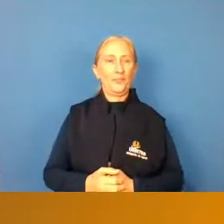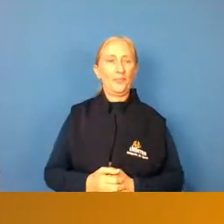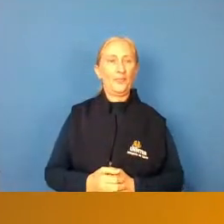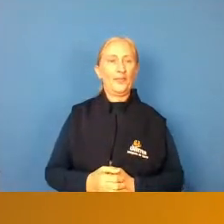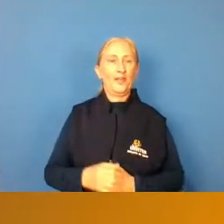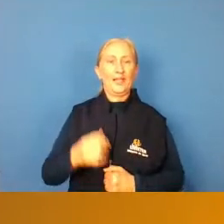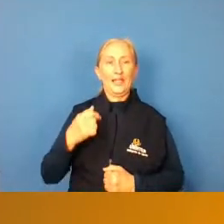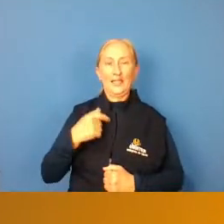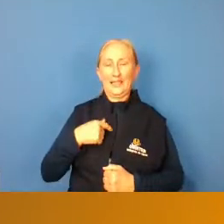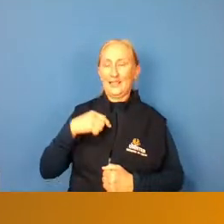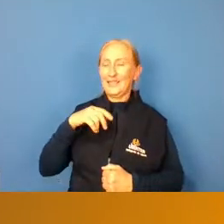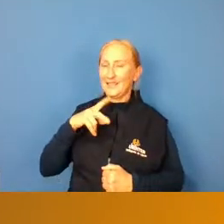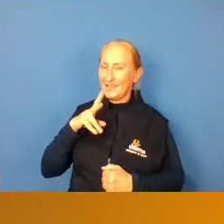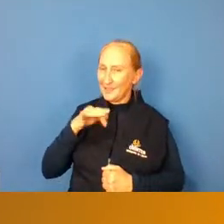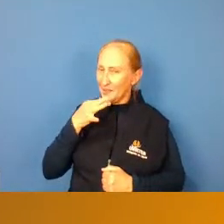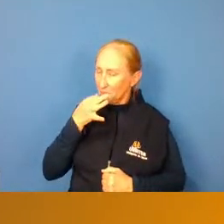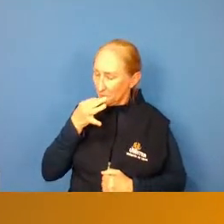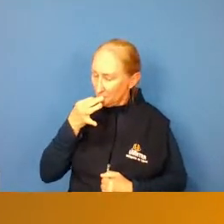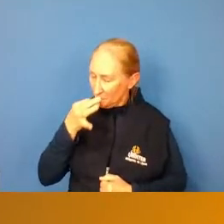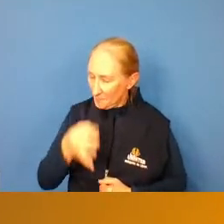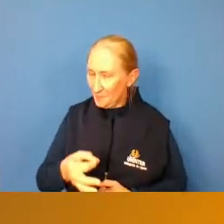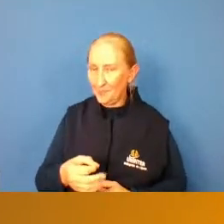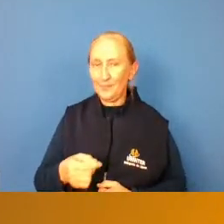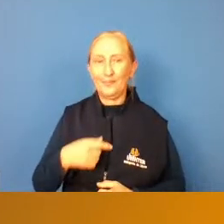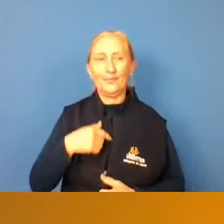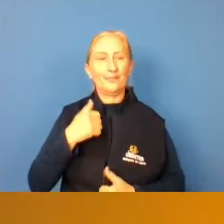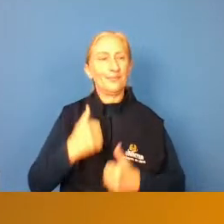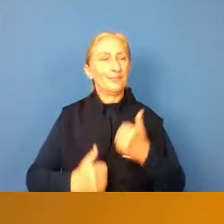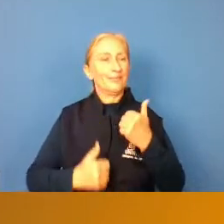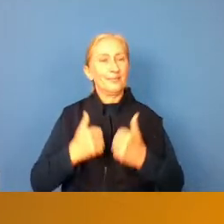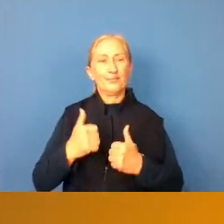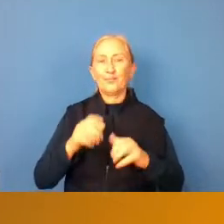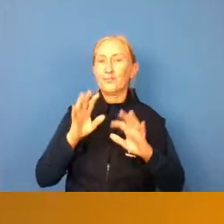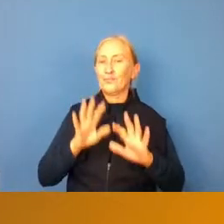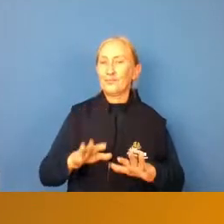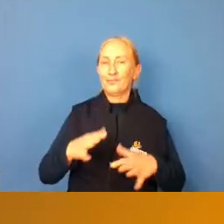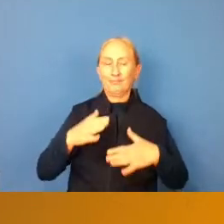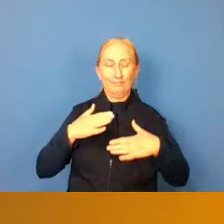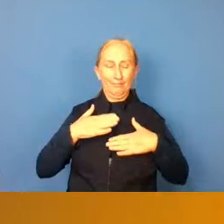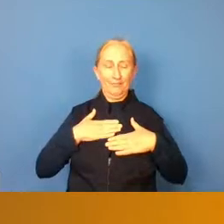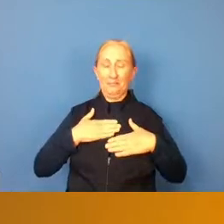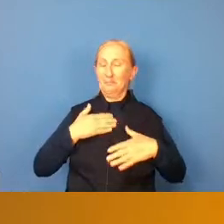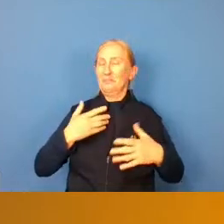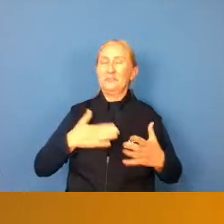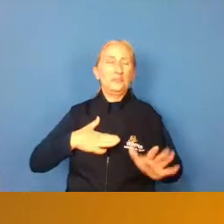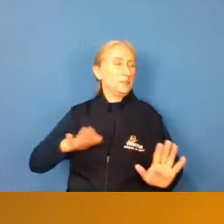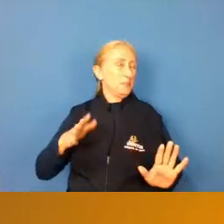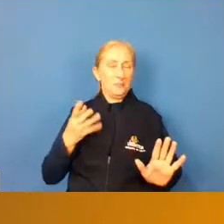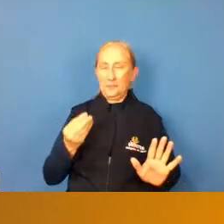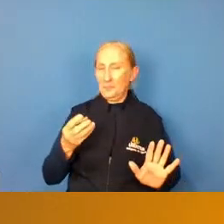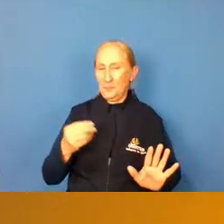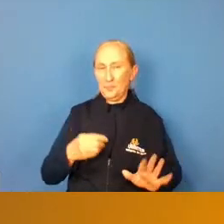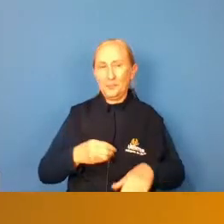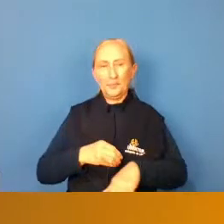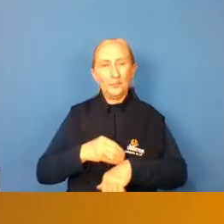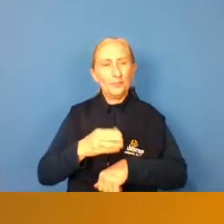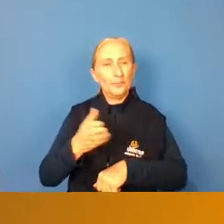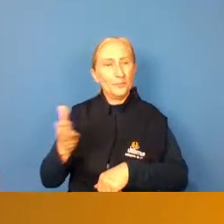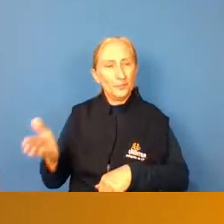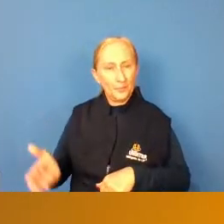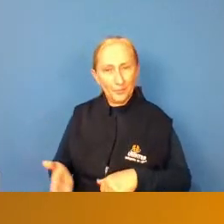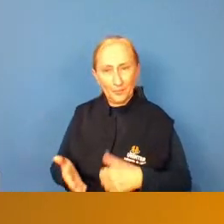eu ia fazer esse comentário gente futebol não é muito a minha praia eu vou compartilhar estou